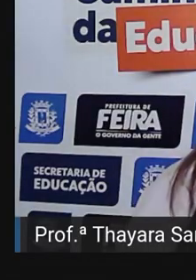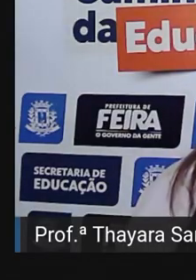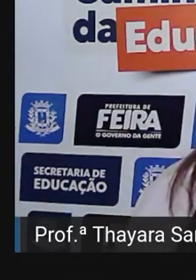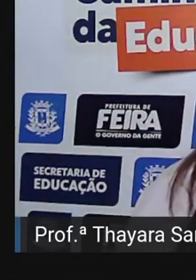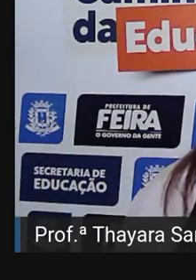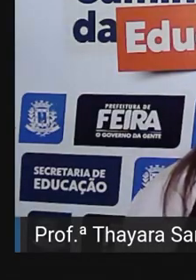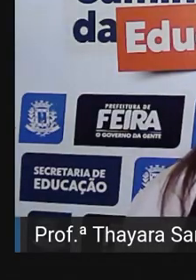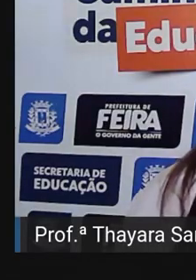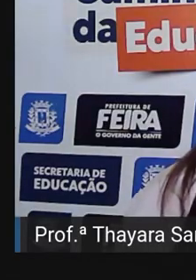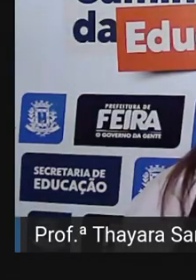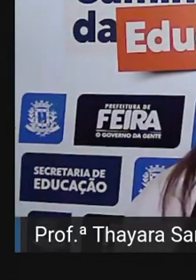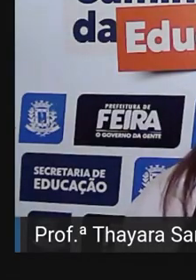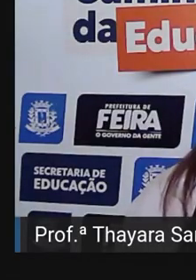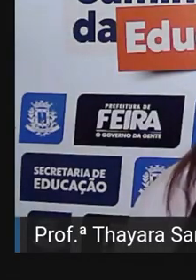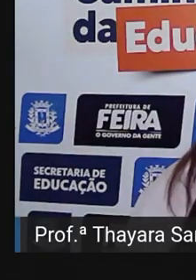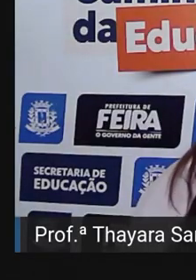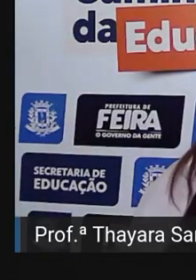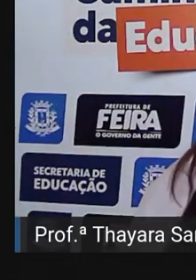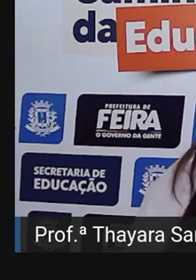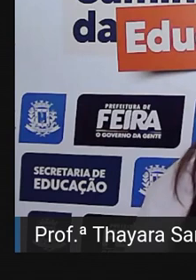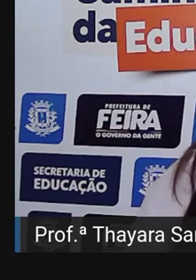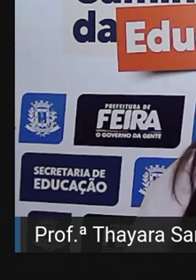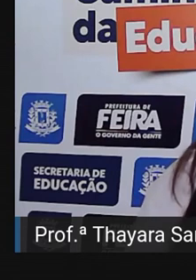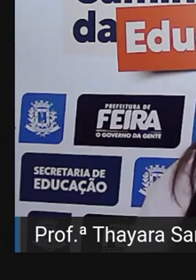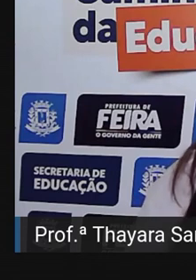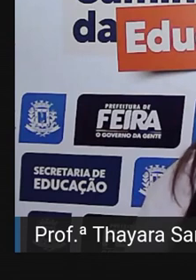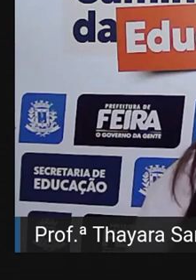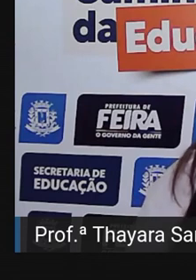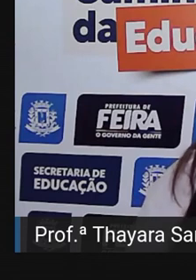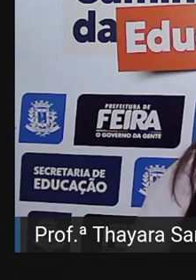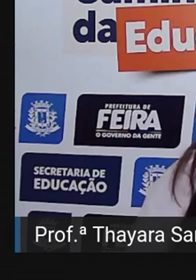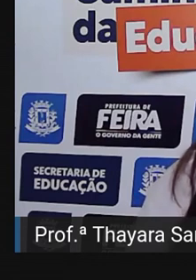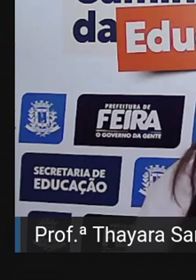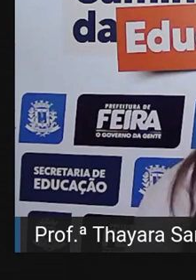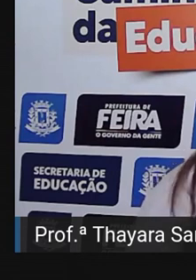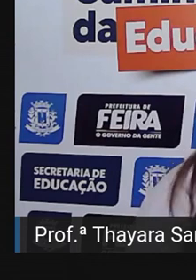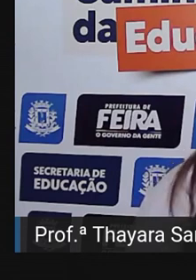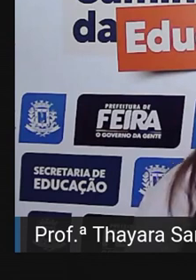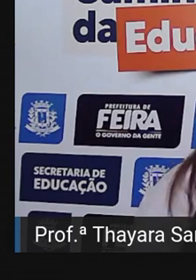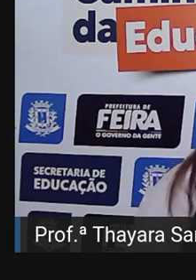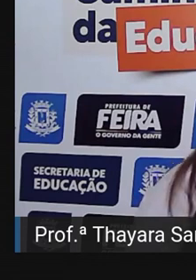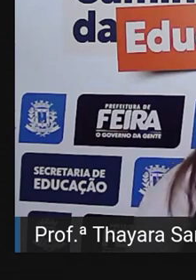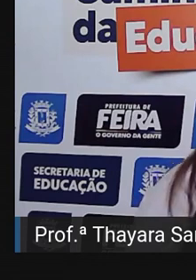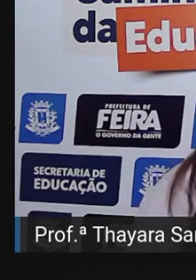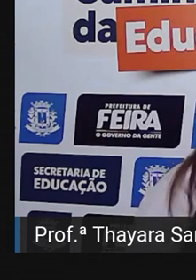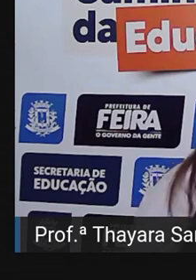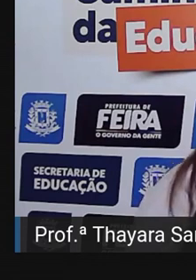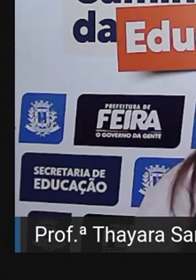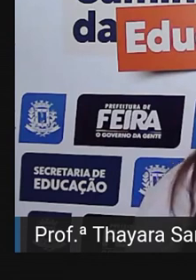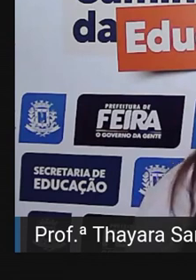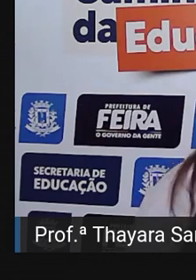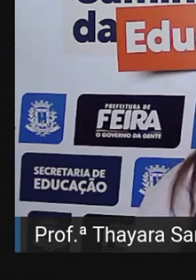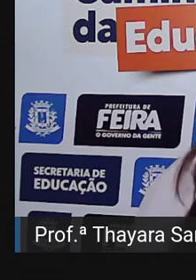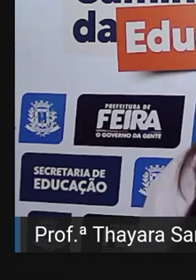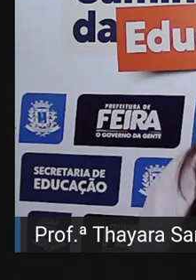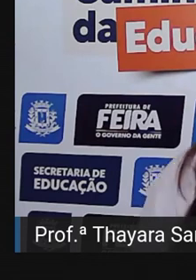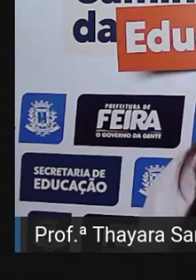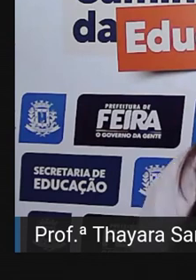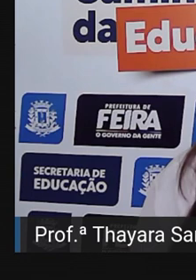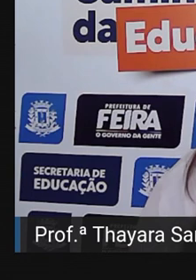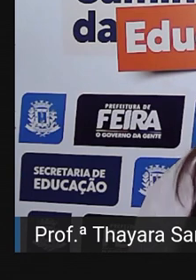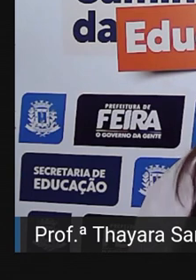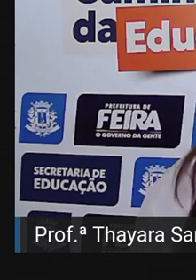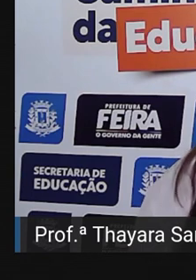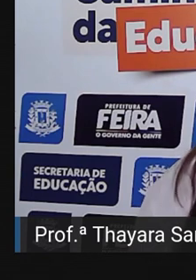E aí, gente, vocês conseguiram entender direitinho qual é efeito dessa poluição na nossa vida? A gente costuma